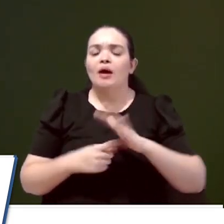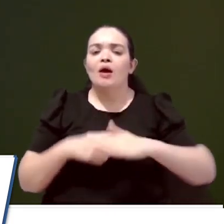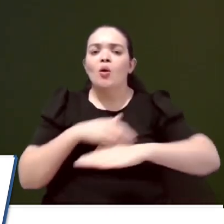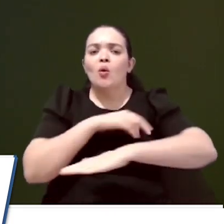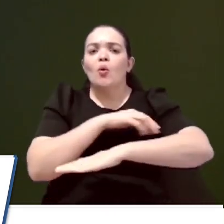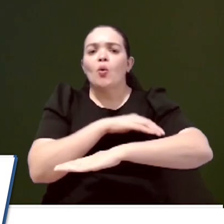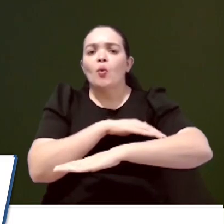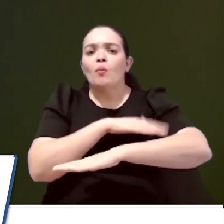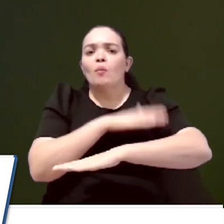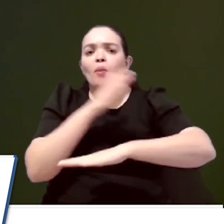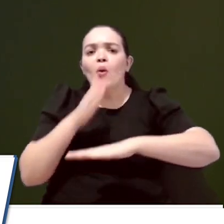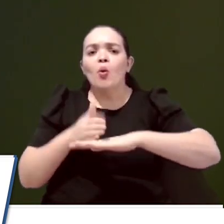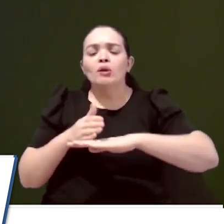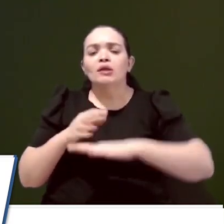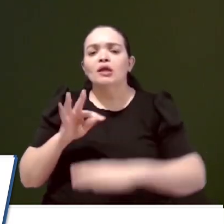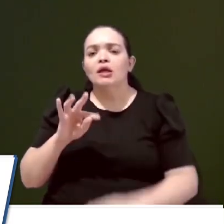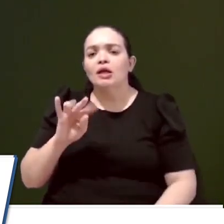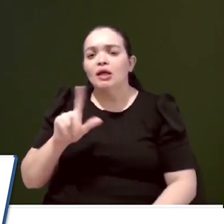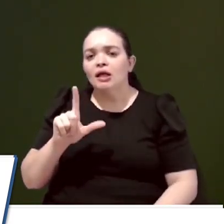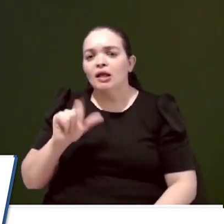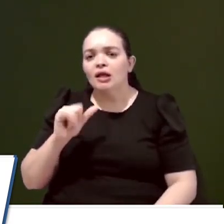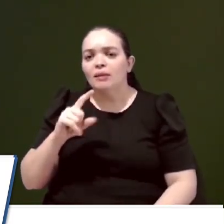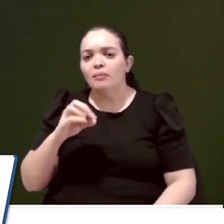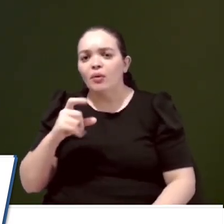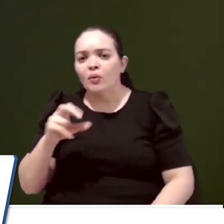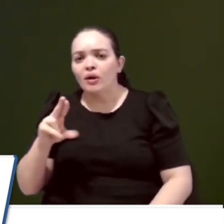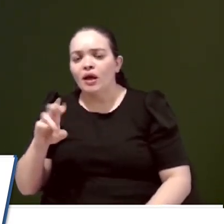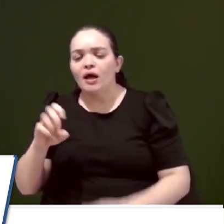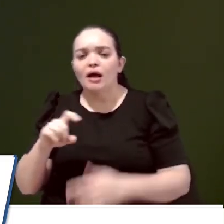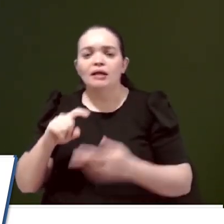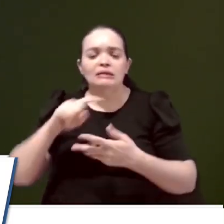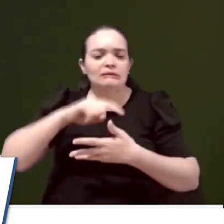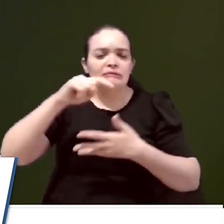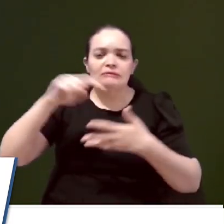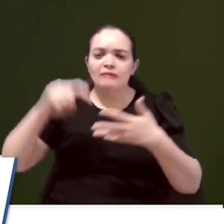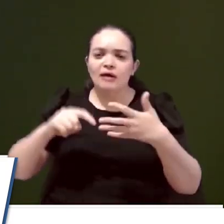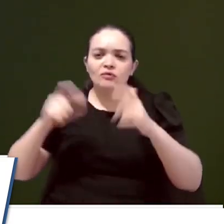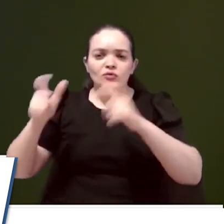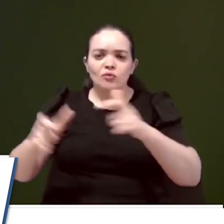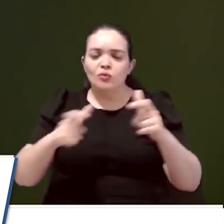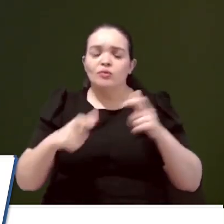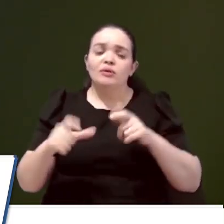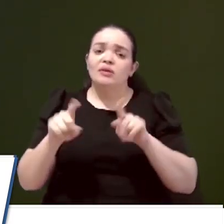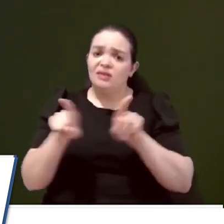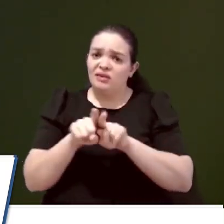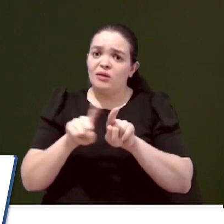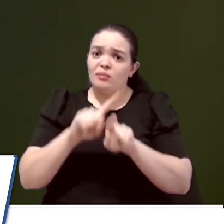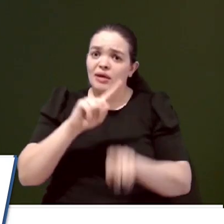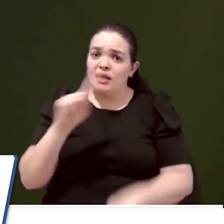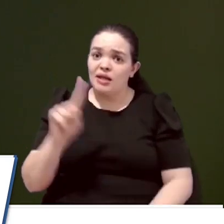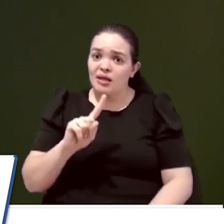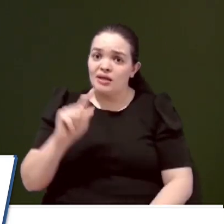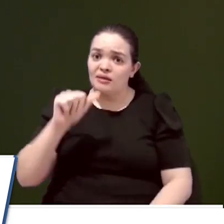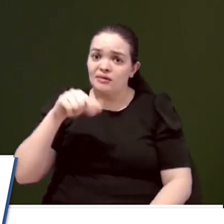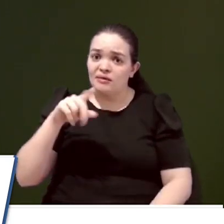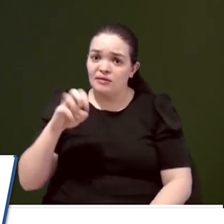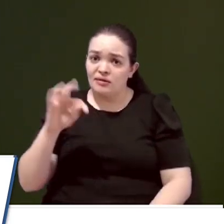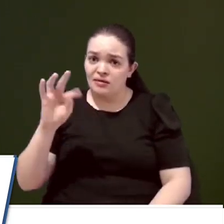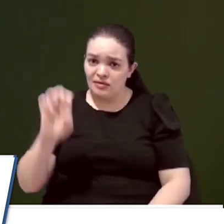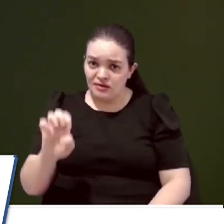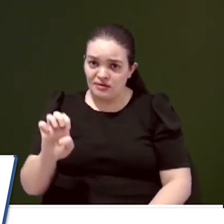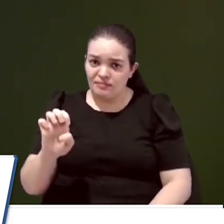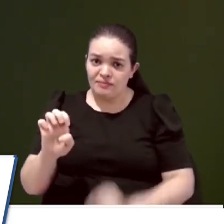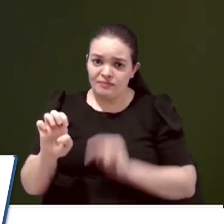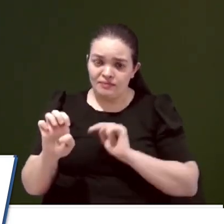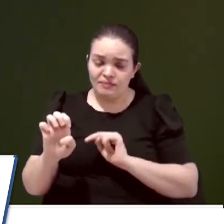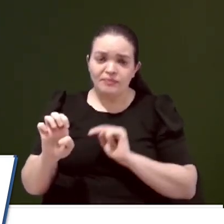São Sebastião, do Distrito Industrial, do Galo Branco e agora do Zanetti. A gente